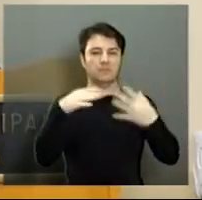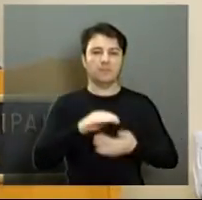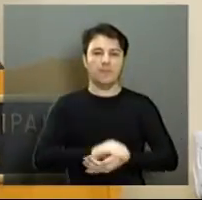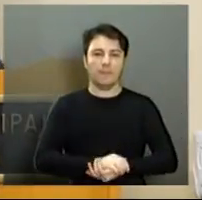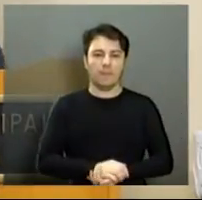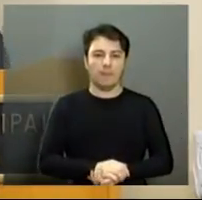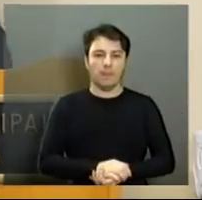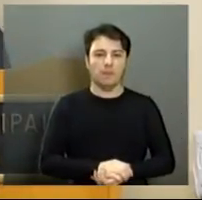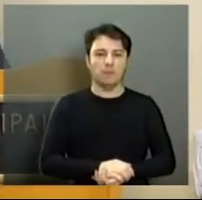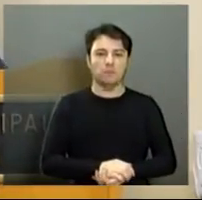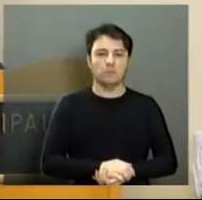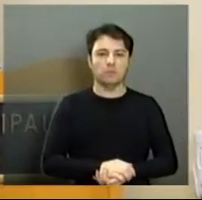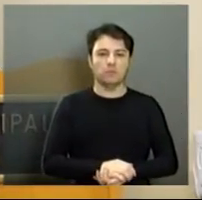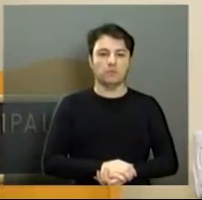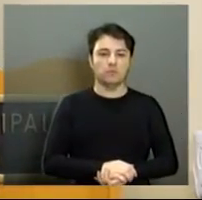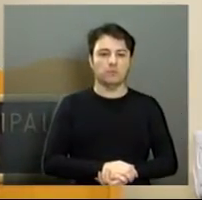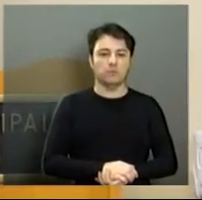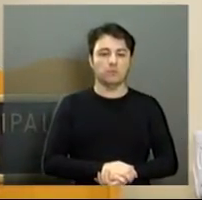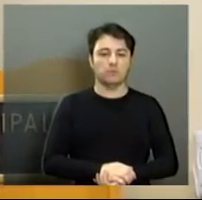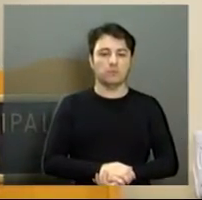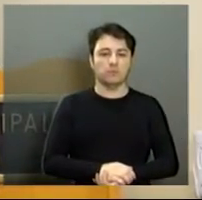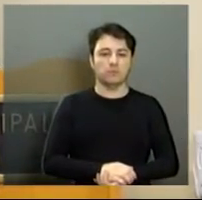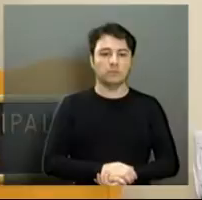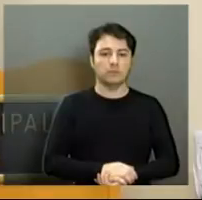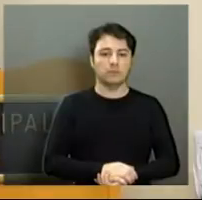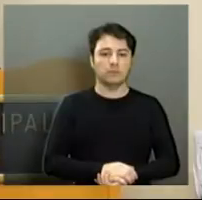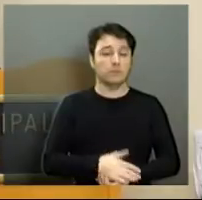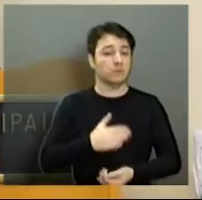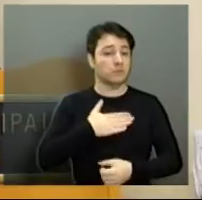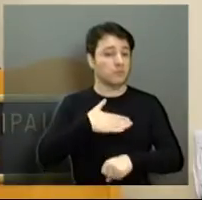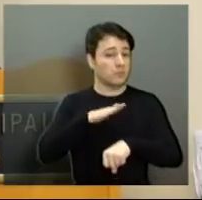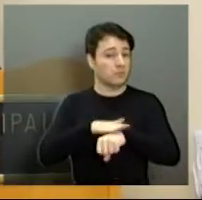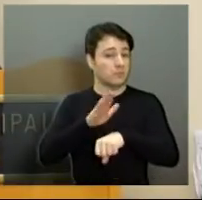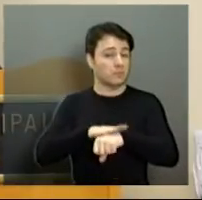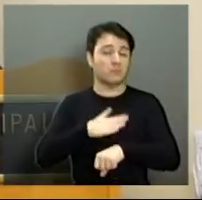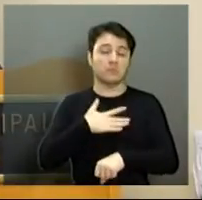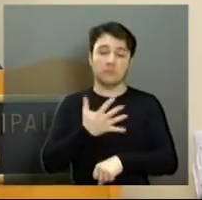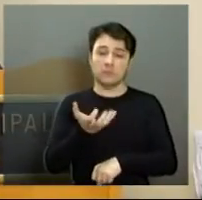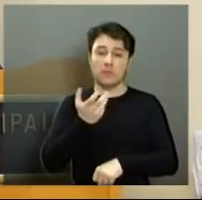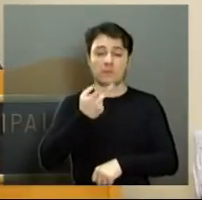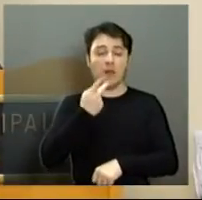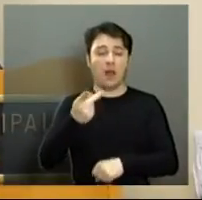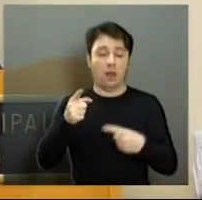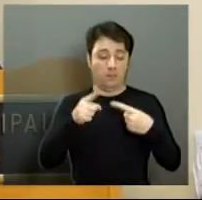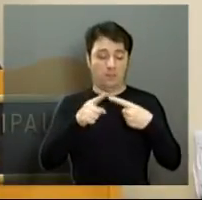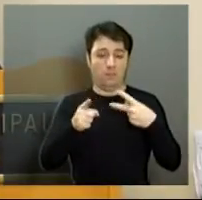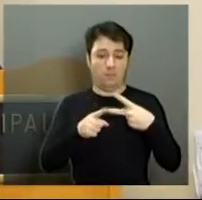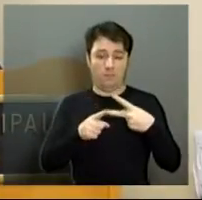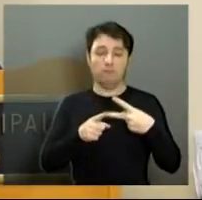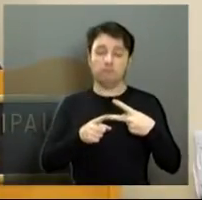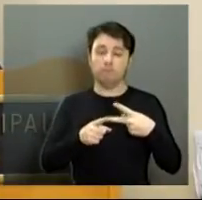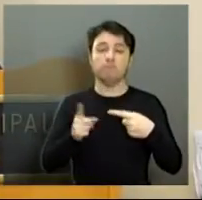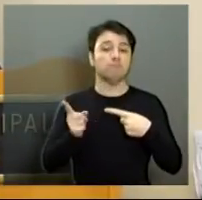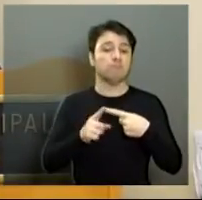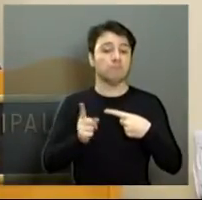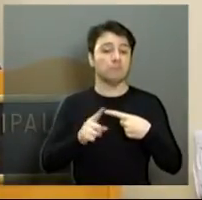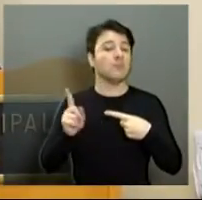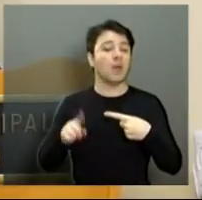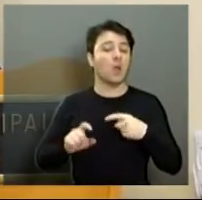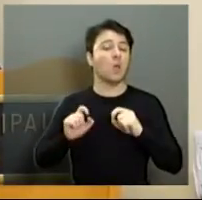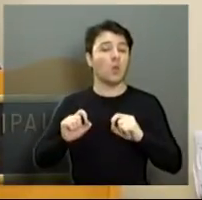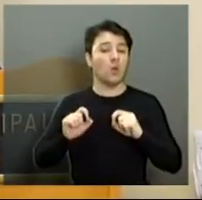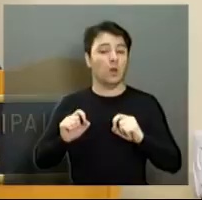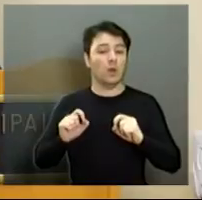Vou usar meu espaço no pequeno expediente de hoje para falar de duas indicações que fiz. A primeira se trata de sinalização